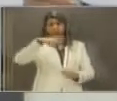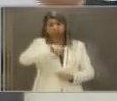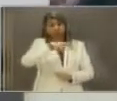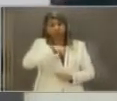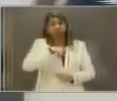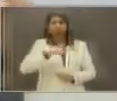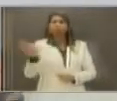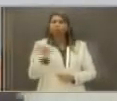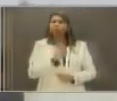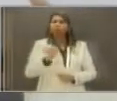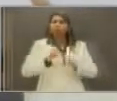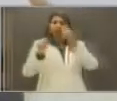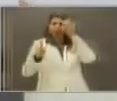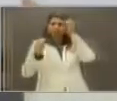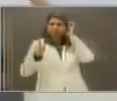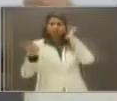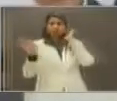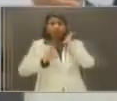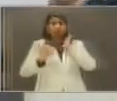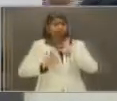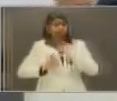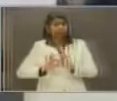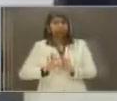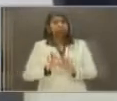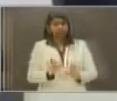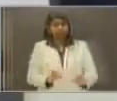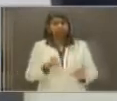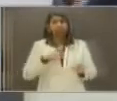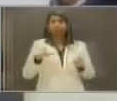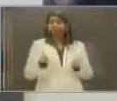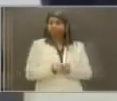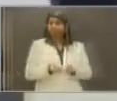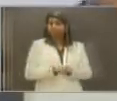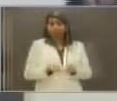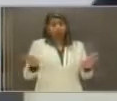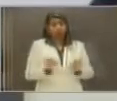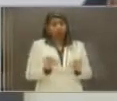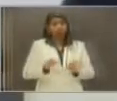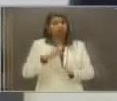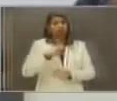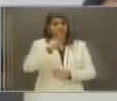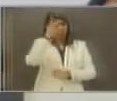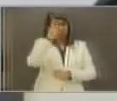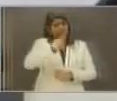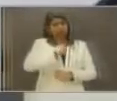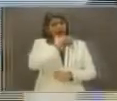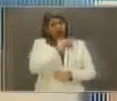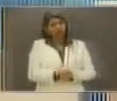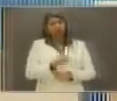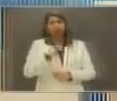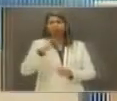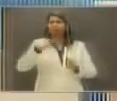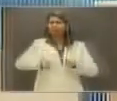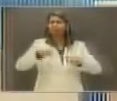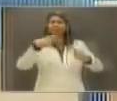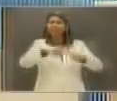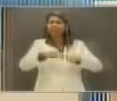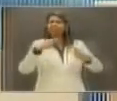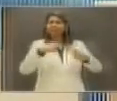aposentadoria sim porque não requeri, mas eu também não requeri porque entendia que não era oportuno.